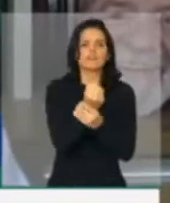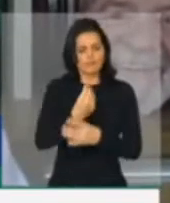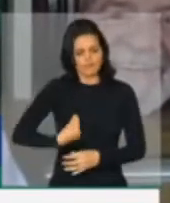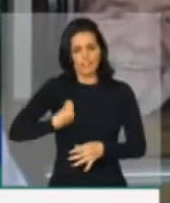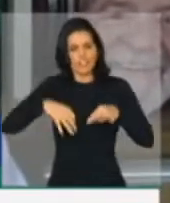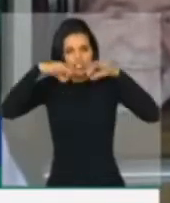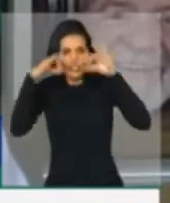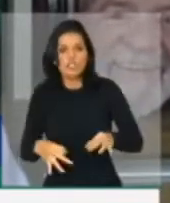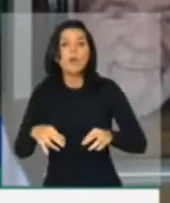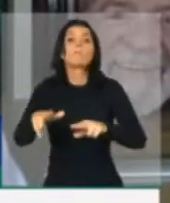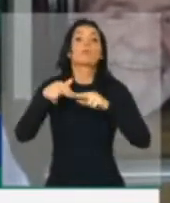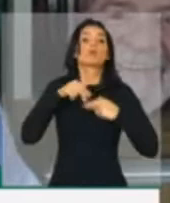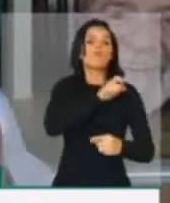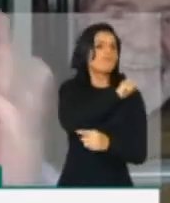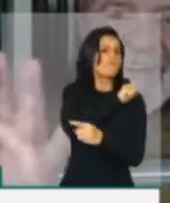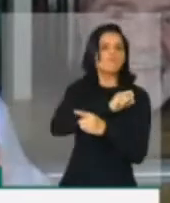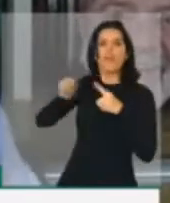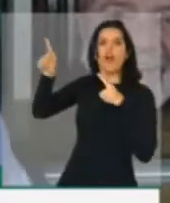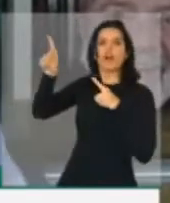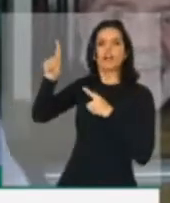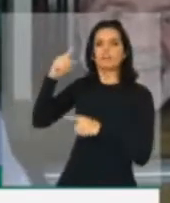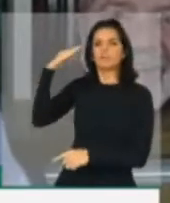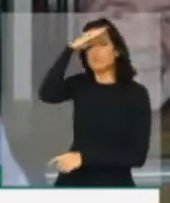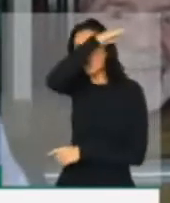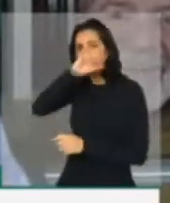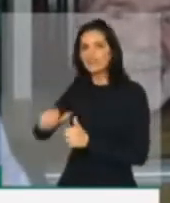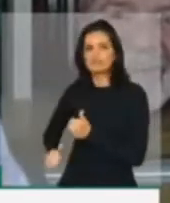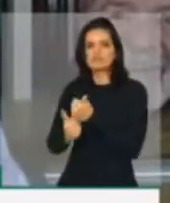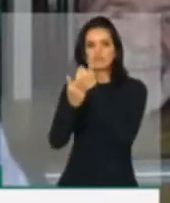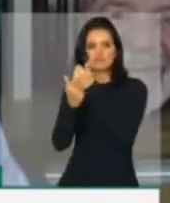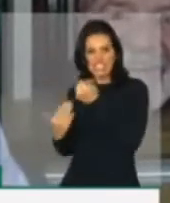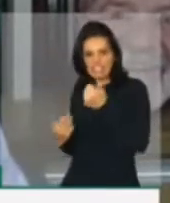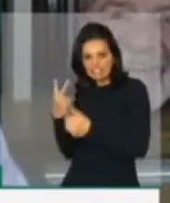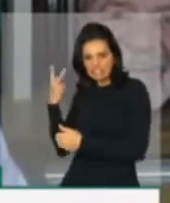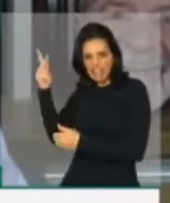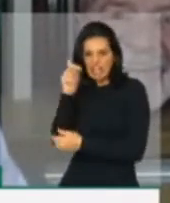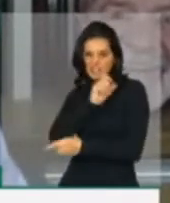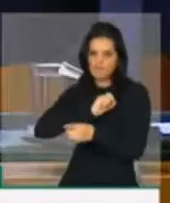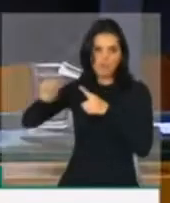Bolsonaro, fora Bolsonaro e toda essa gente, o Brasil não aguenta mais vocês.